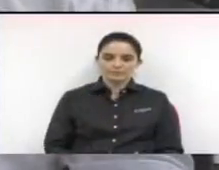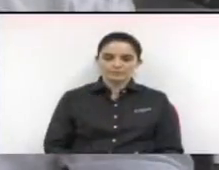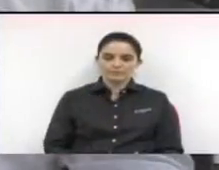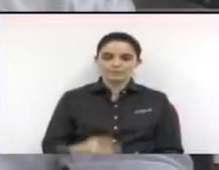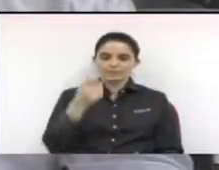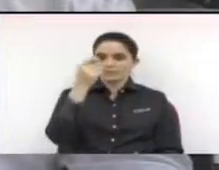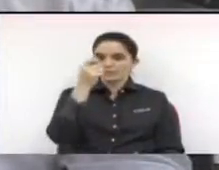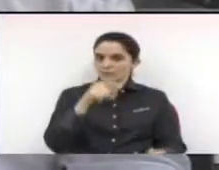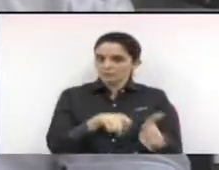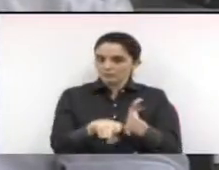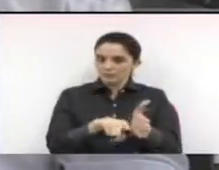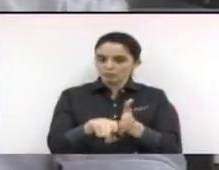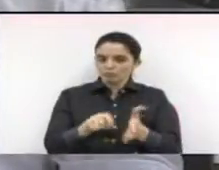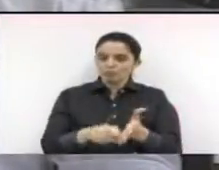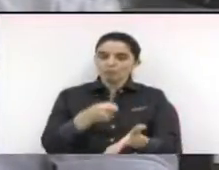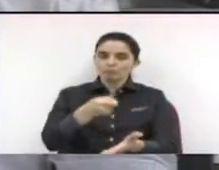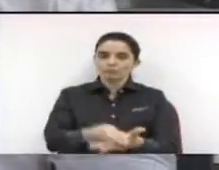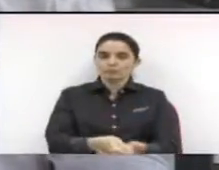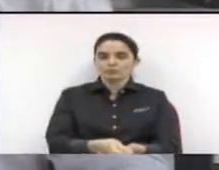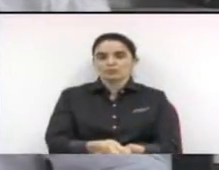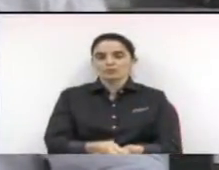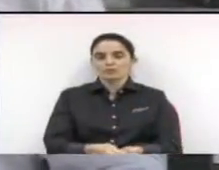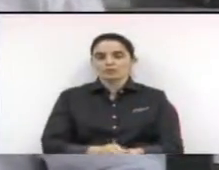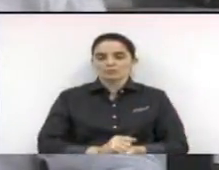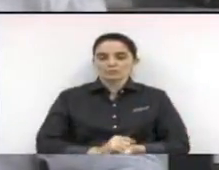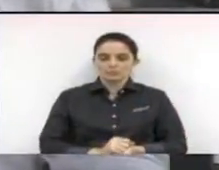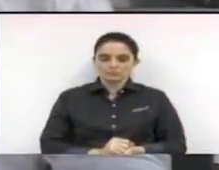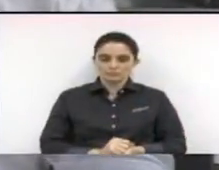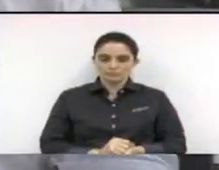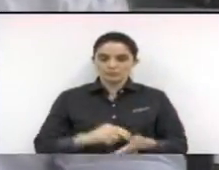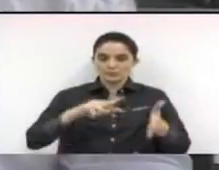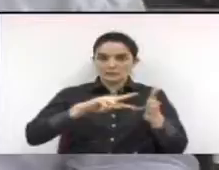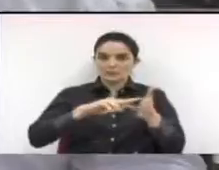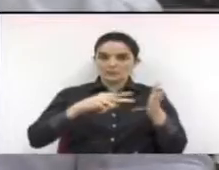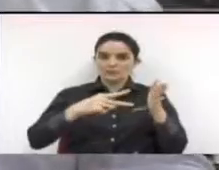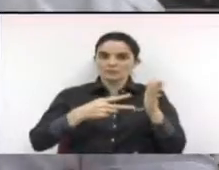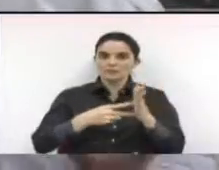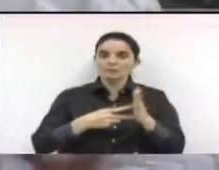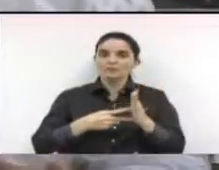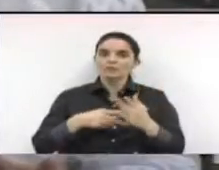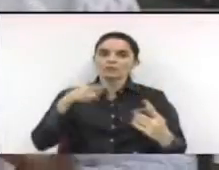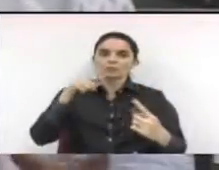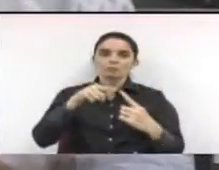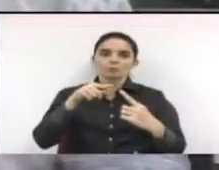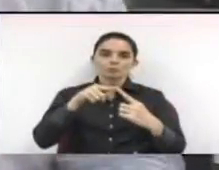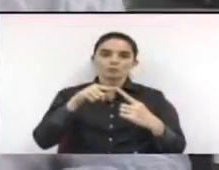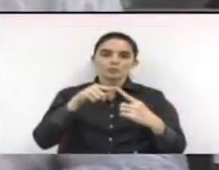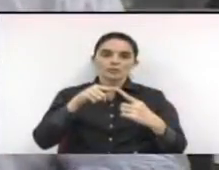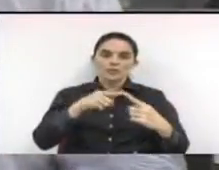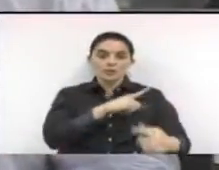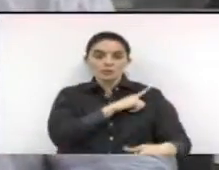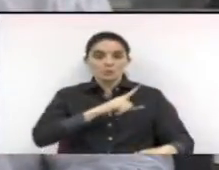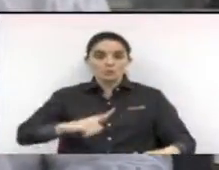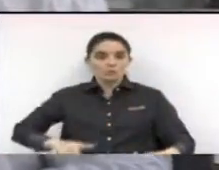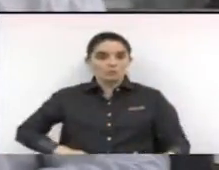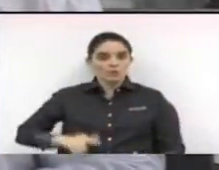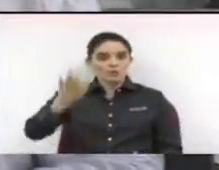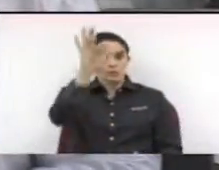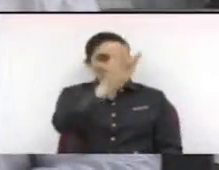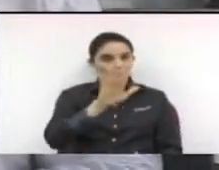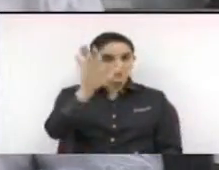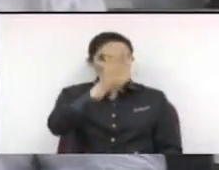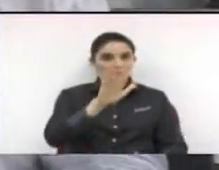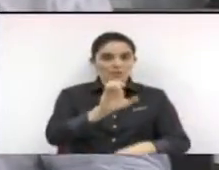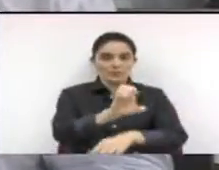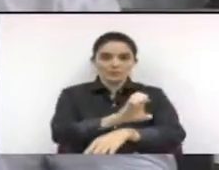que nada mais é do que uma simetria do governo federal, estadual e agora a chance de nós também